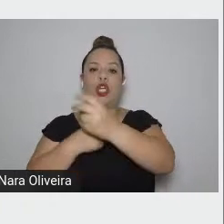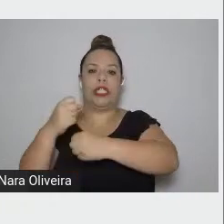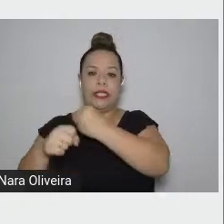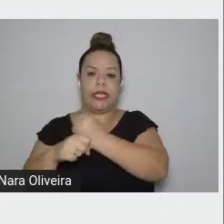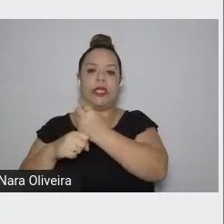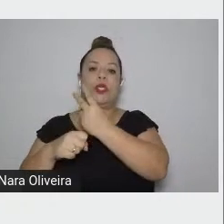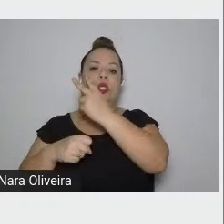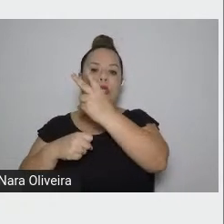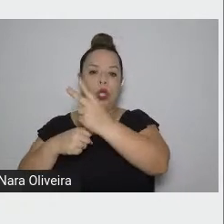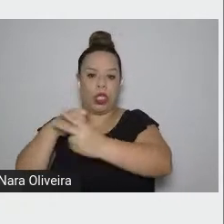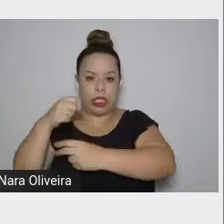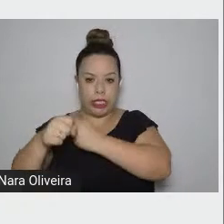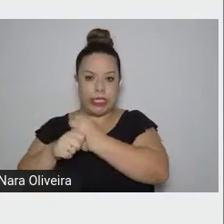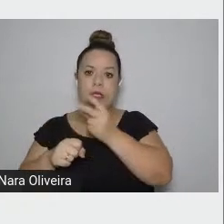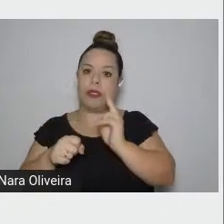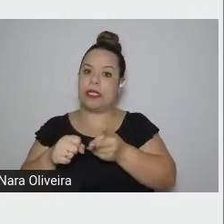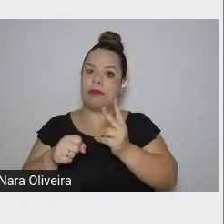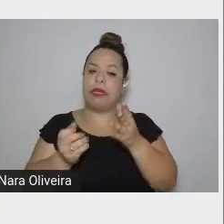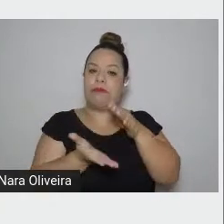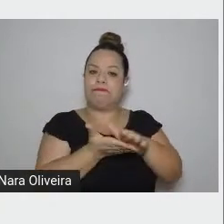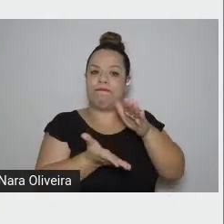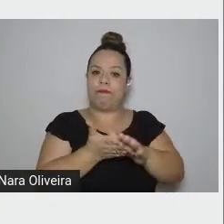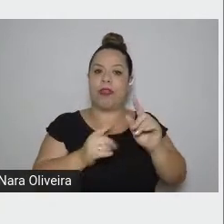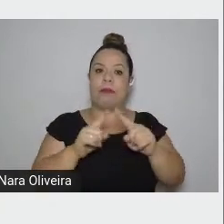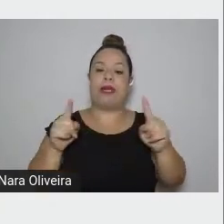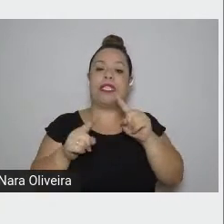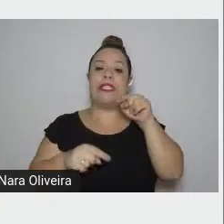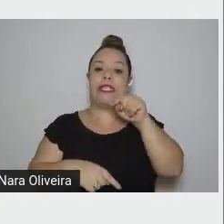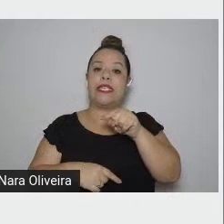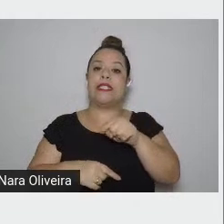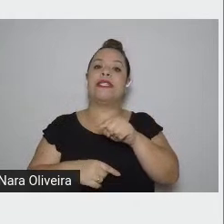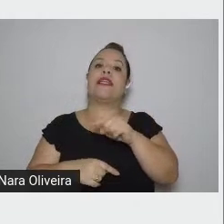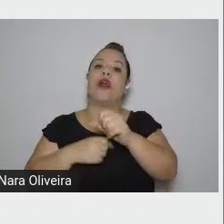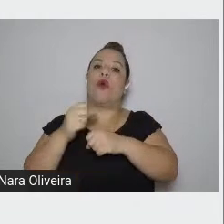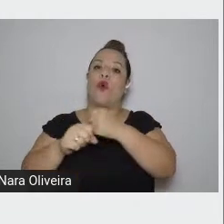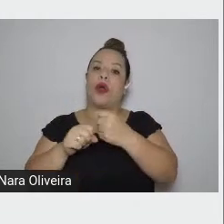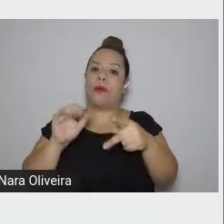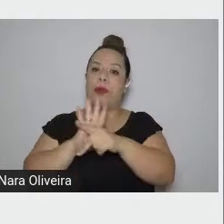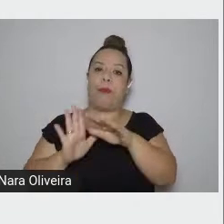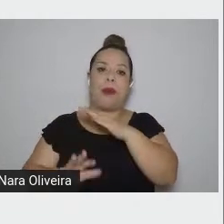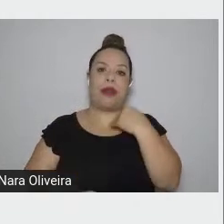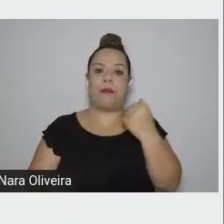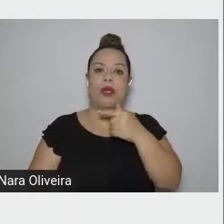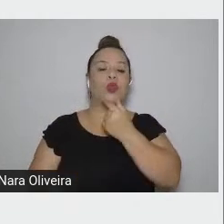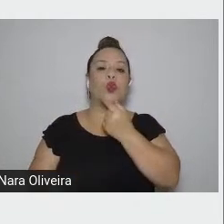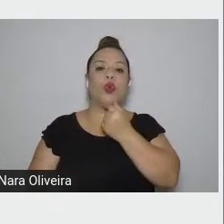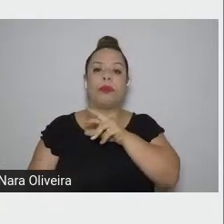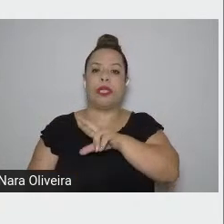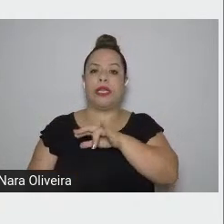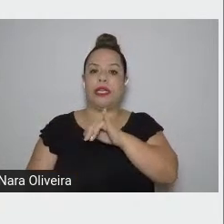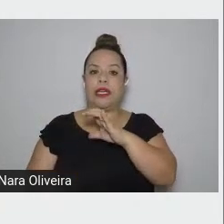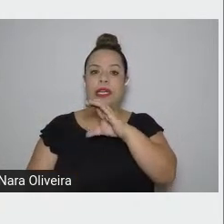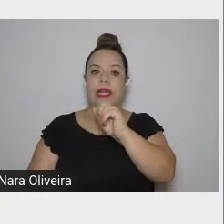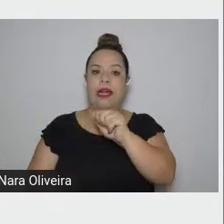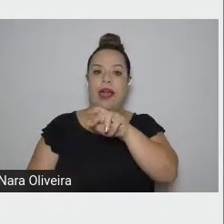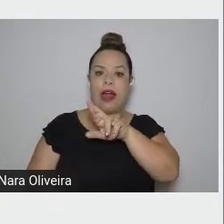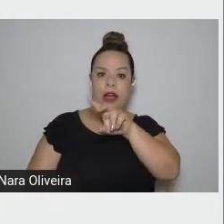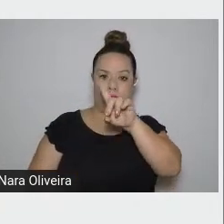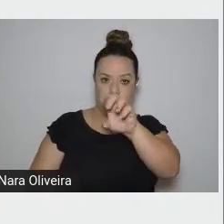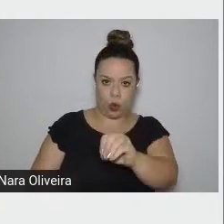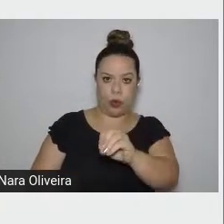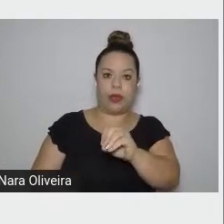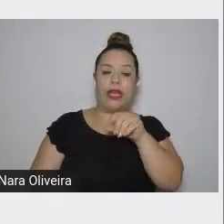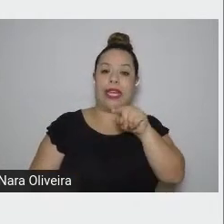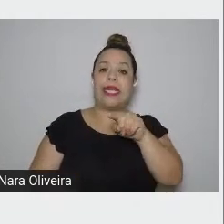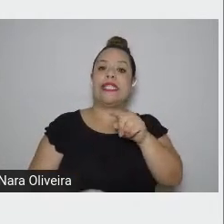foi o ano da morte de Ricardo Reis. foi esse livro que me aproximou de Saramago, porque, como eu trabalhava